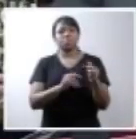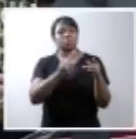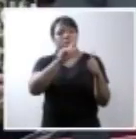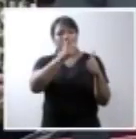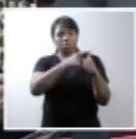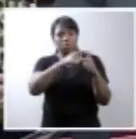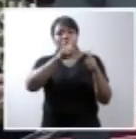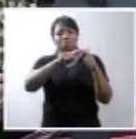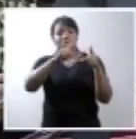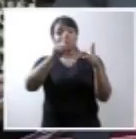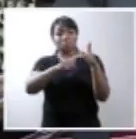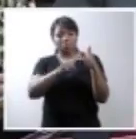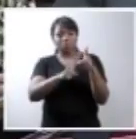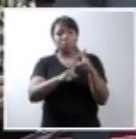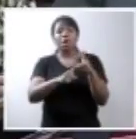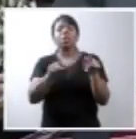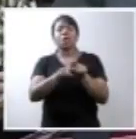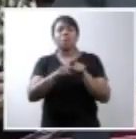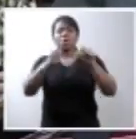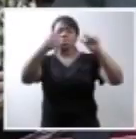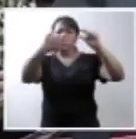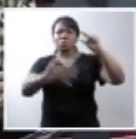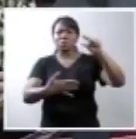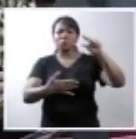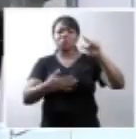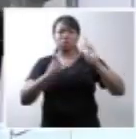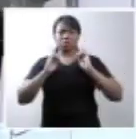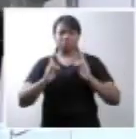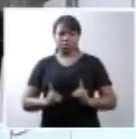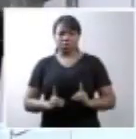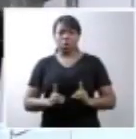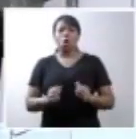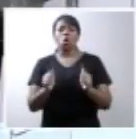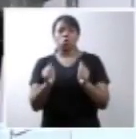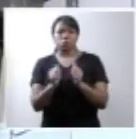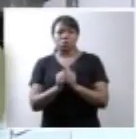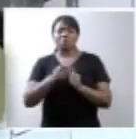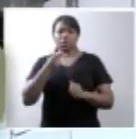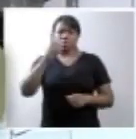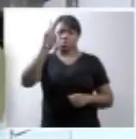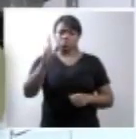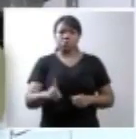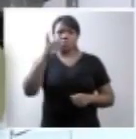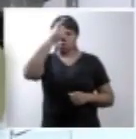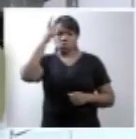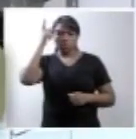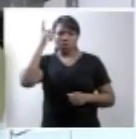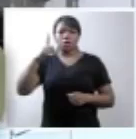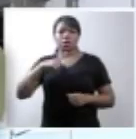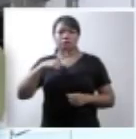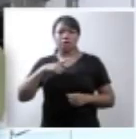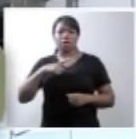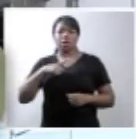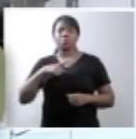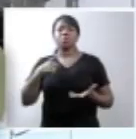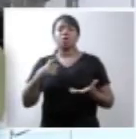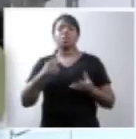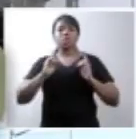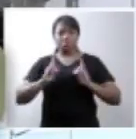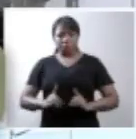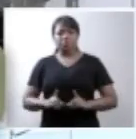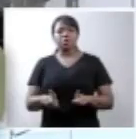ponto. O conceito de deficiência disposto na Convenção sobre os Direitos das Pessoas com Deficiência da ONU